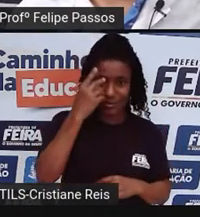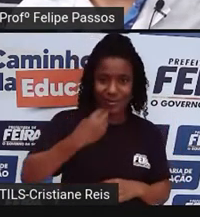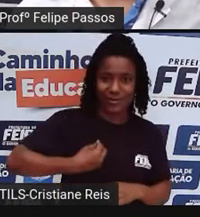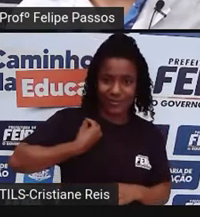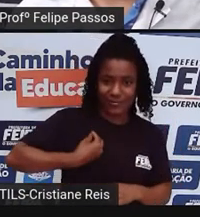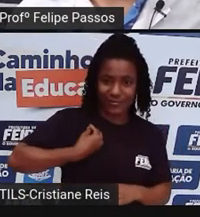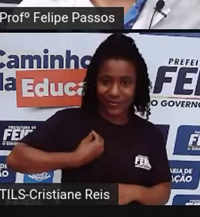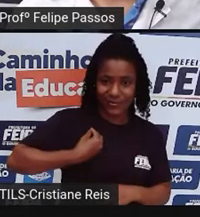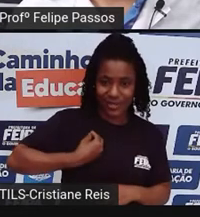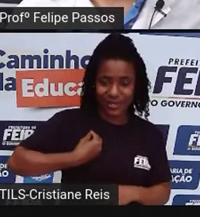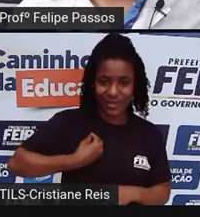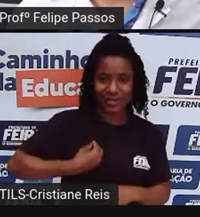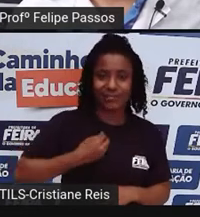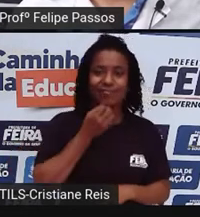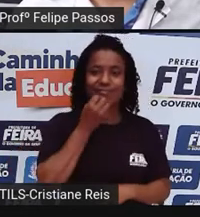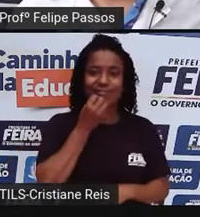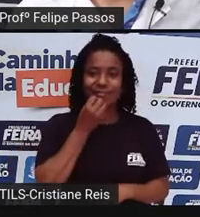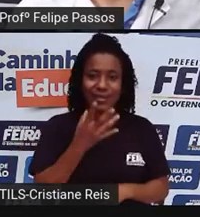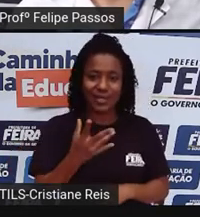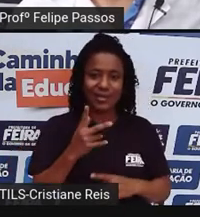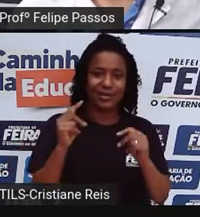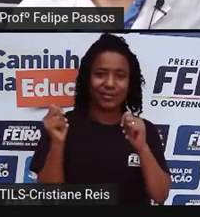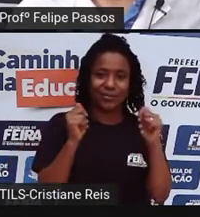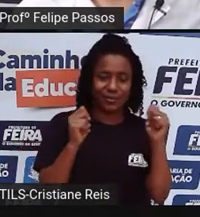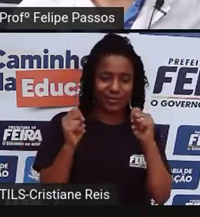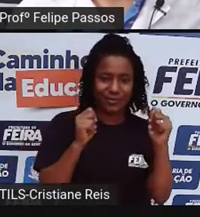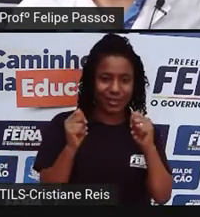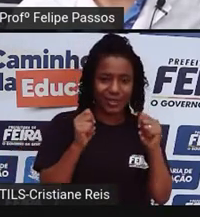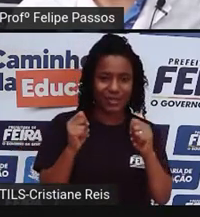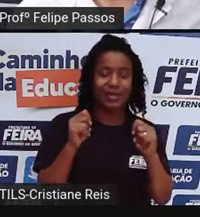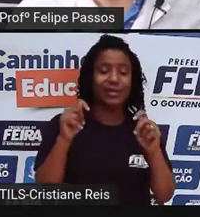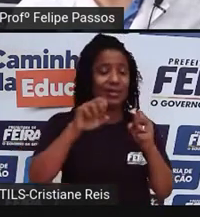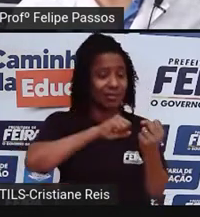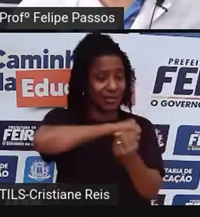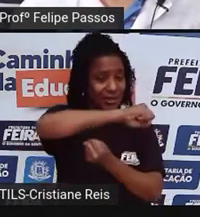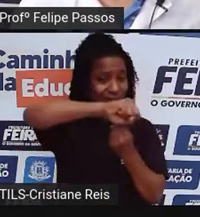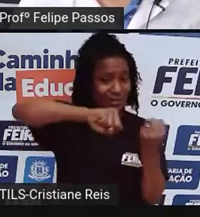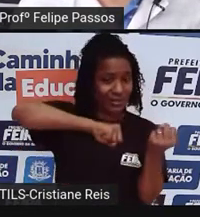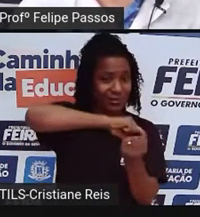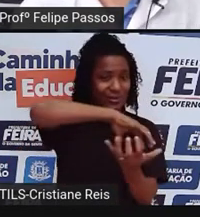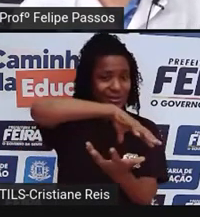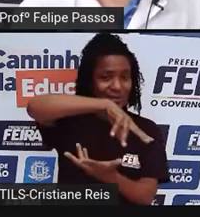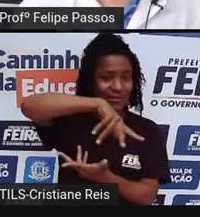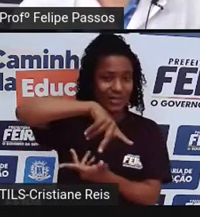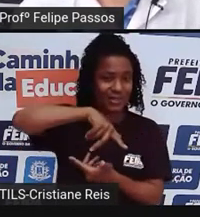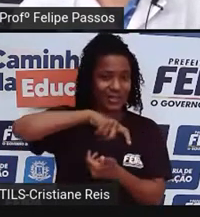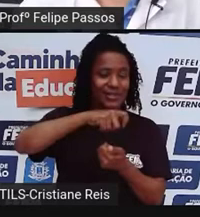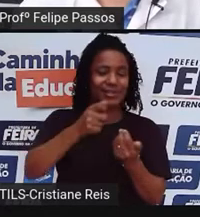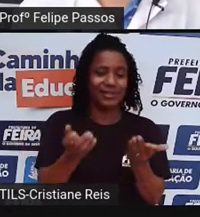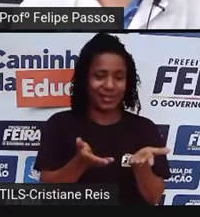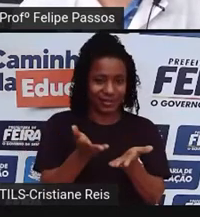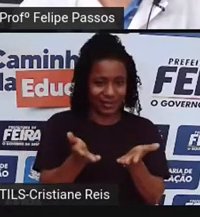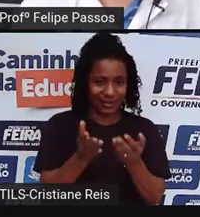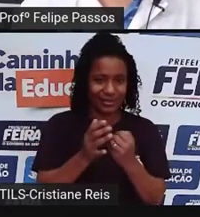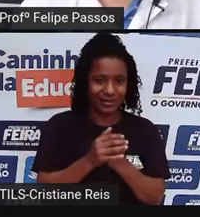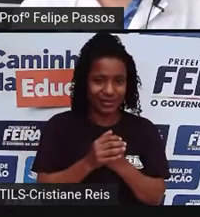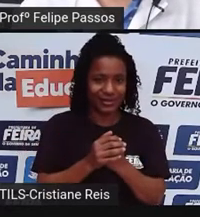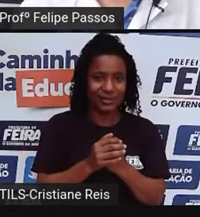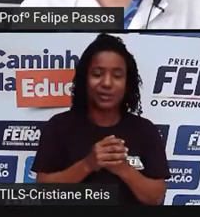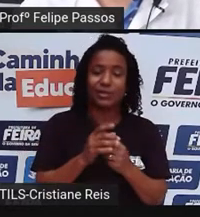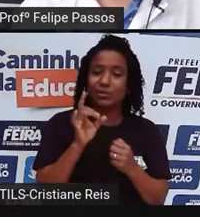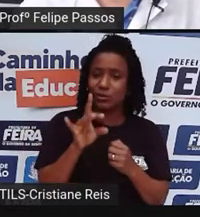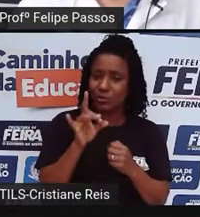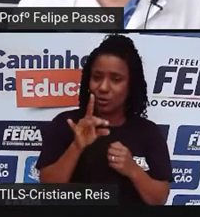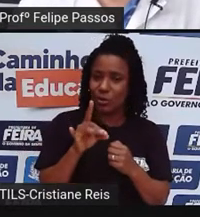eficiência, economia e sustentabilidade. Então, falar de mobilidade urbana não é uma questão tão